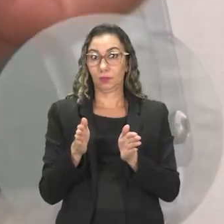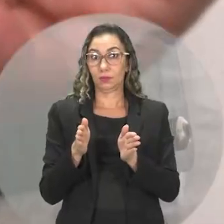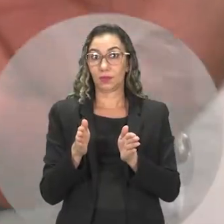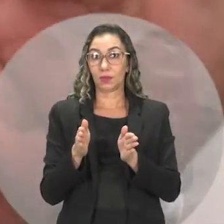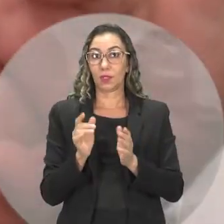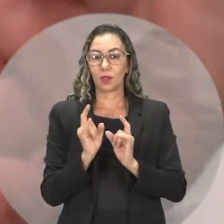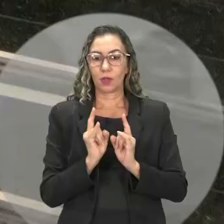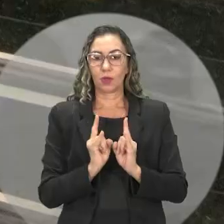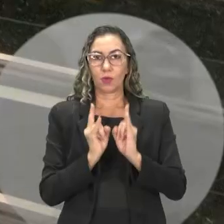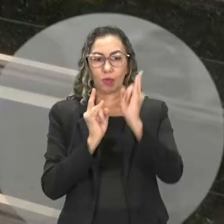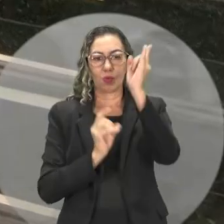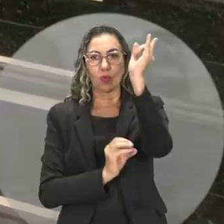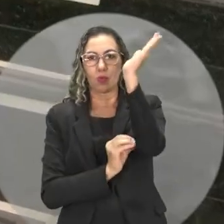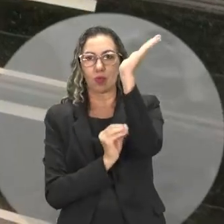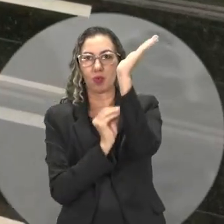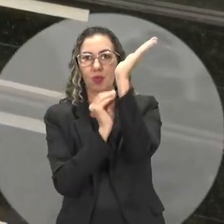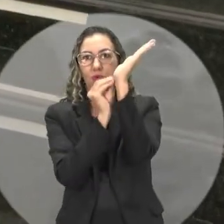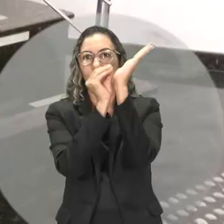elevador.